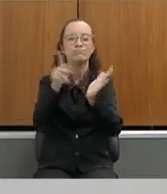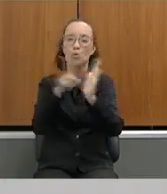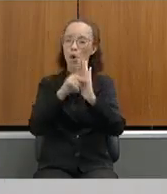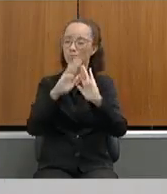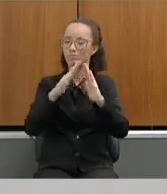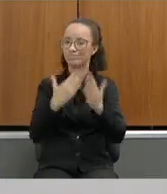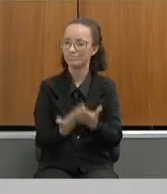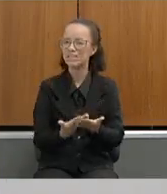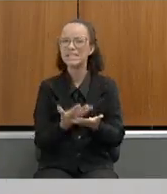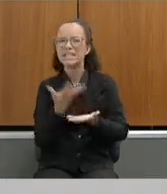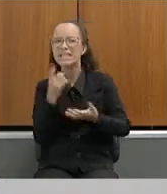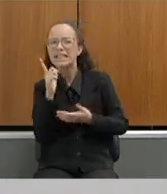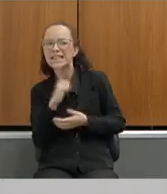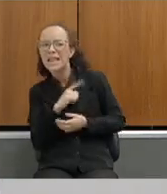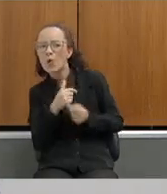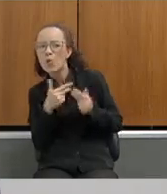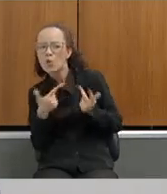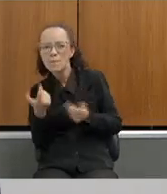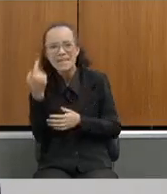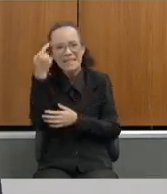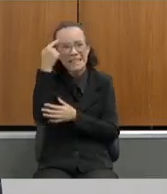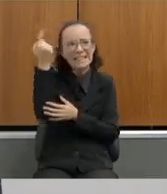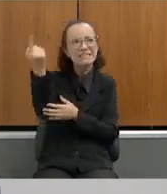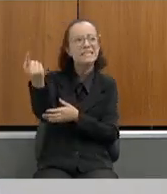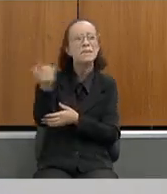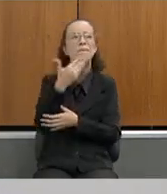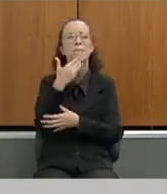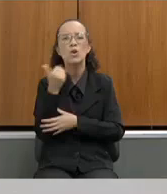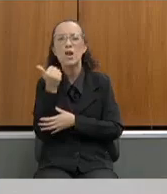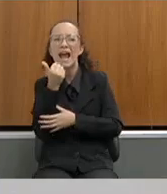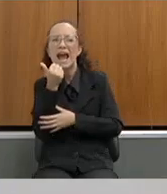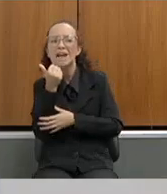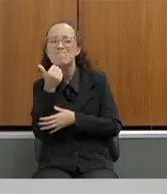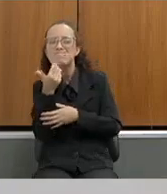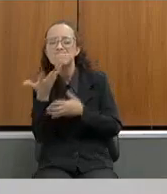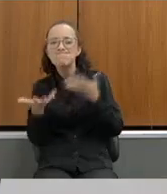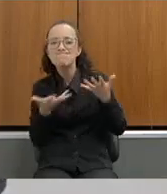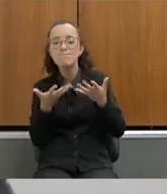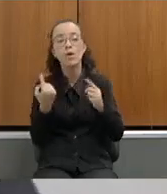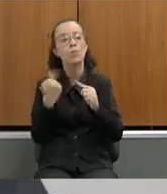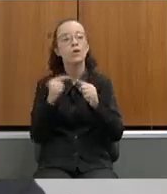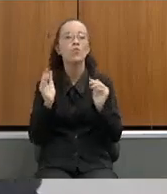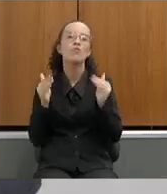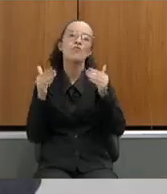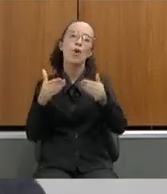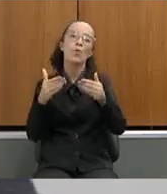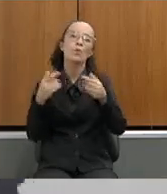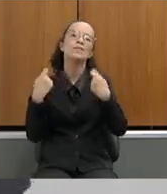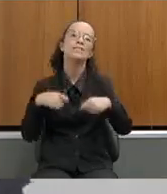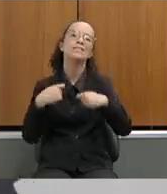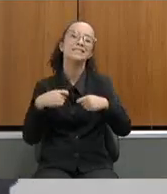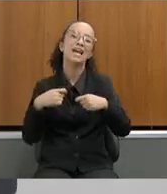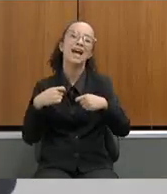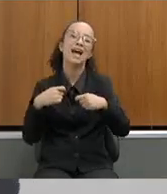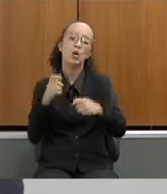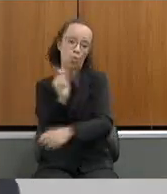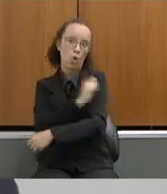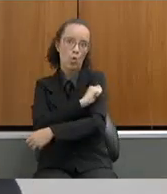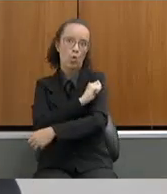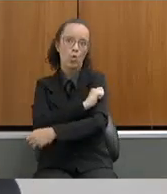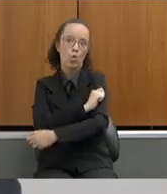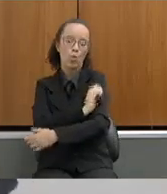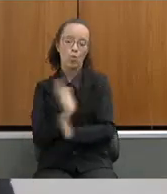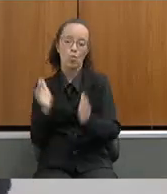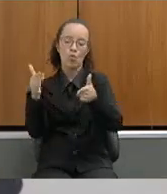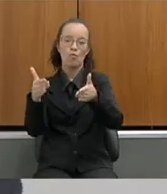alguma ideia de poder melhorar essa questão do transporte escolar porque o foco realmente ele tem que ser o que no aluno dar